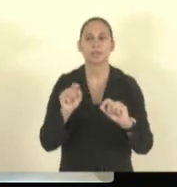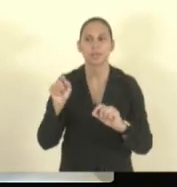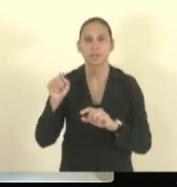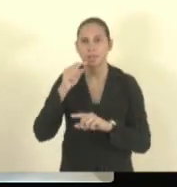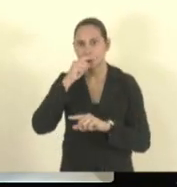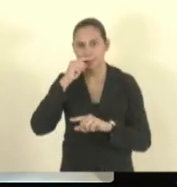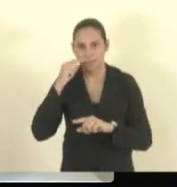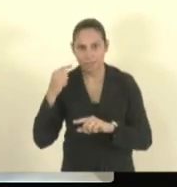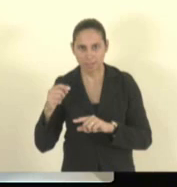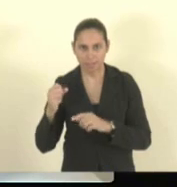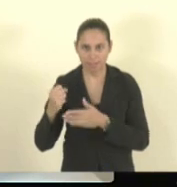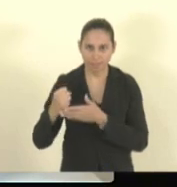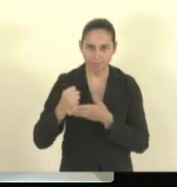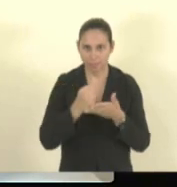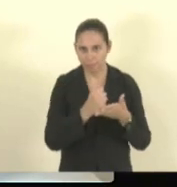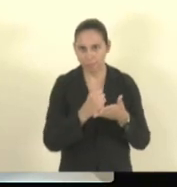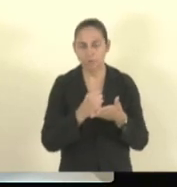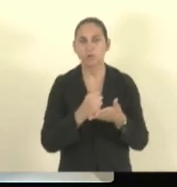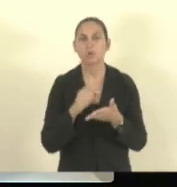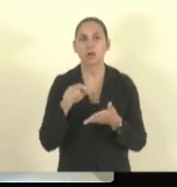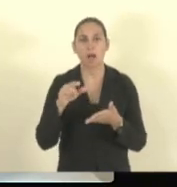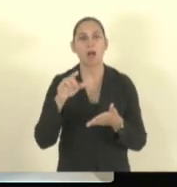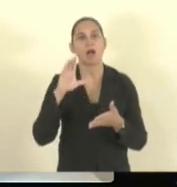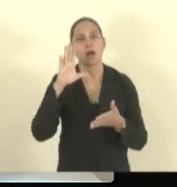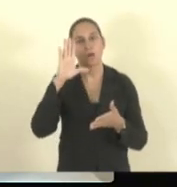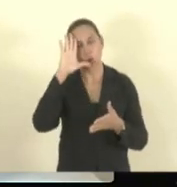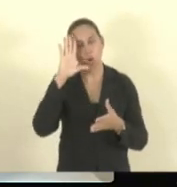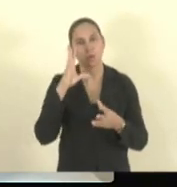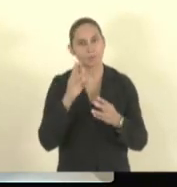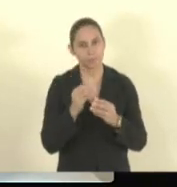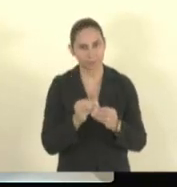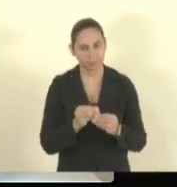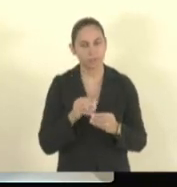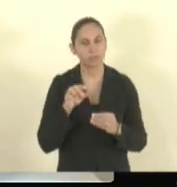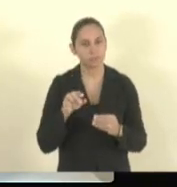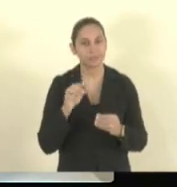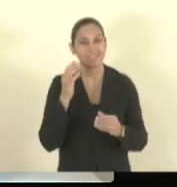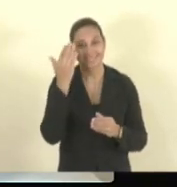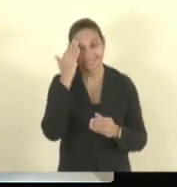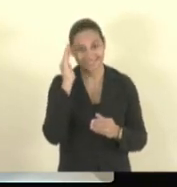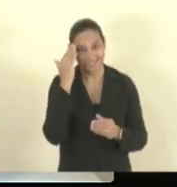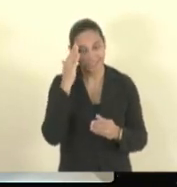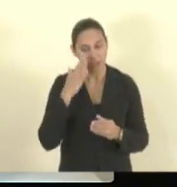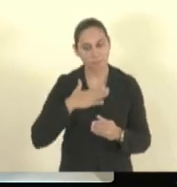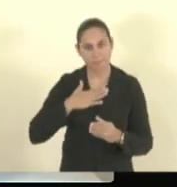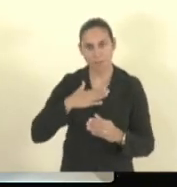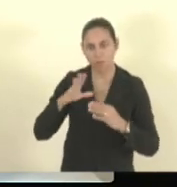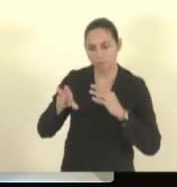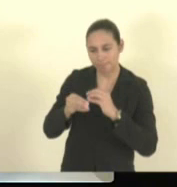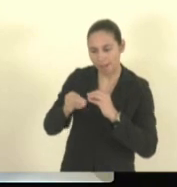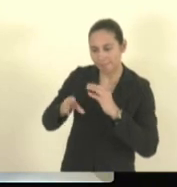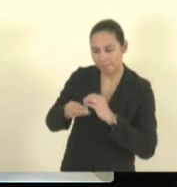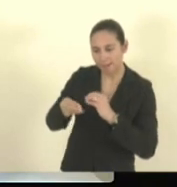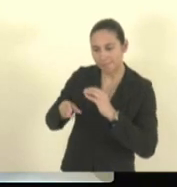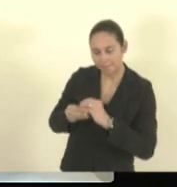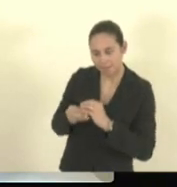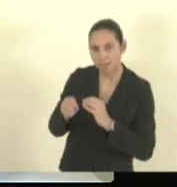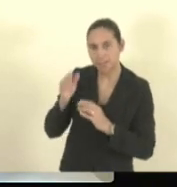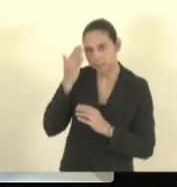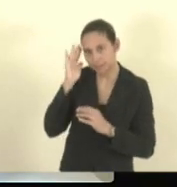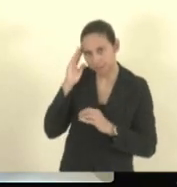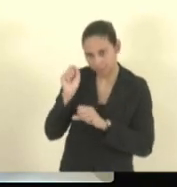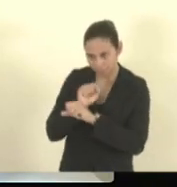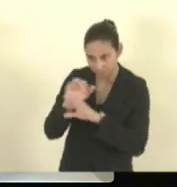deputado Capitão Assunção compreendeu e concordou com as emendas que eu fiz. Se o deputado Capitão Assunção